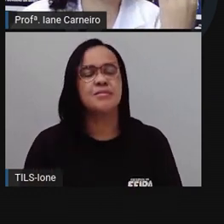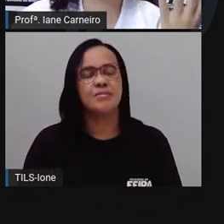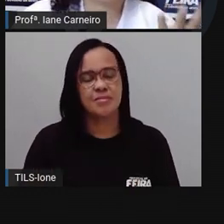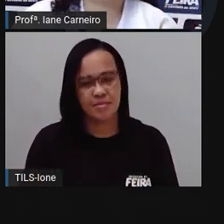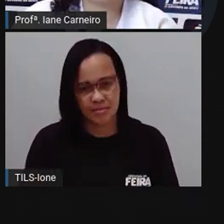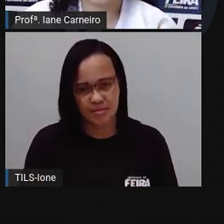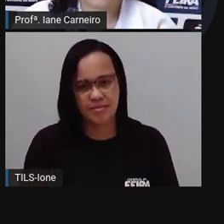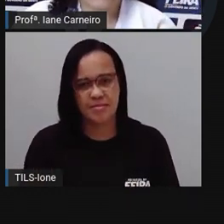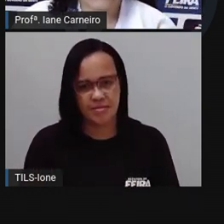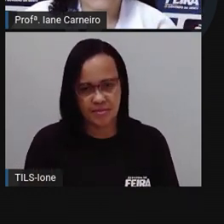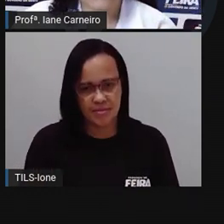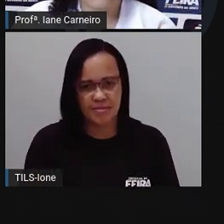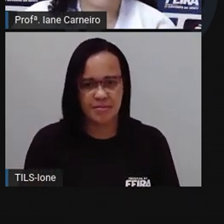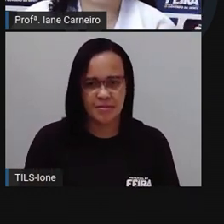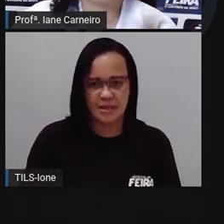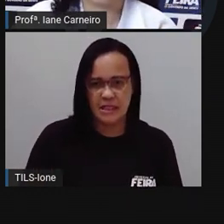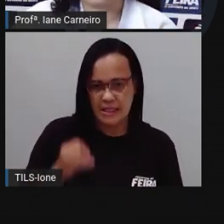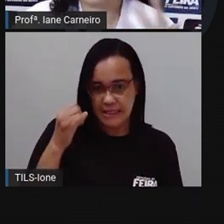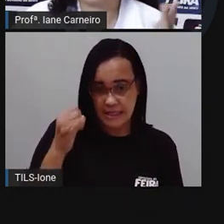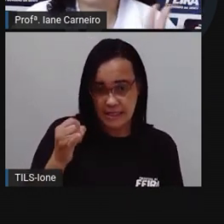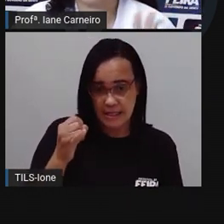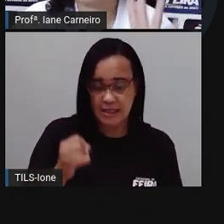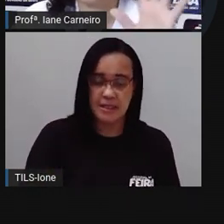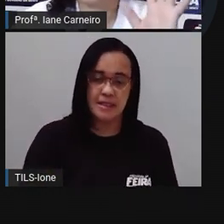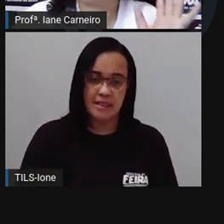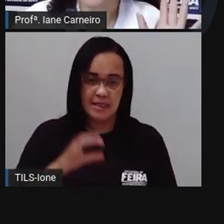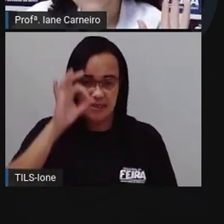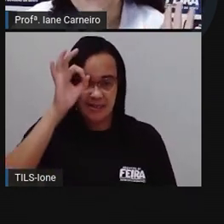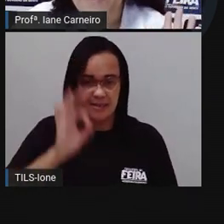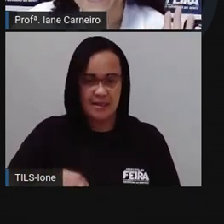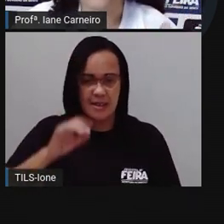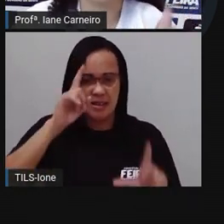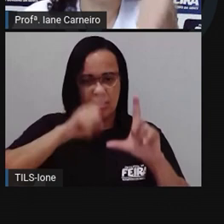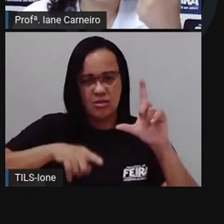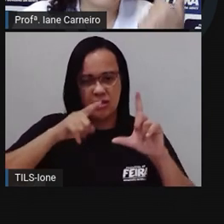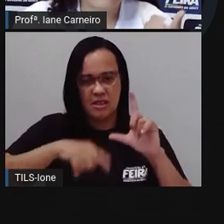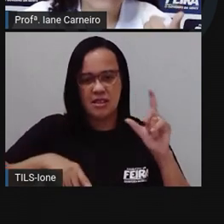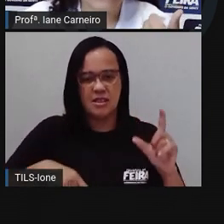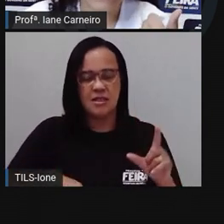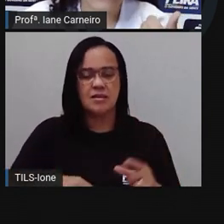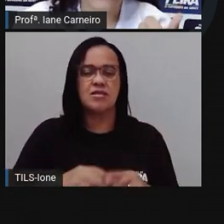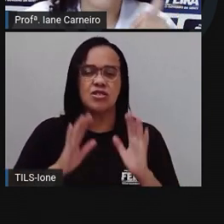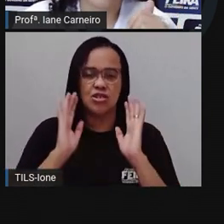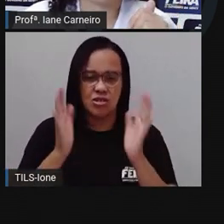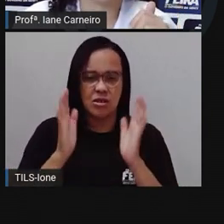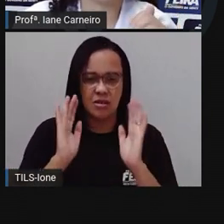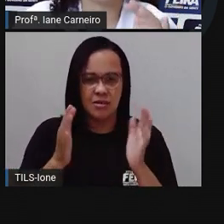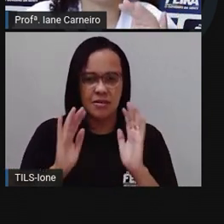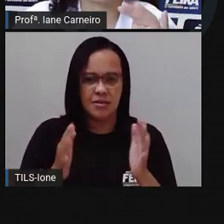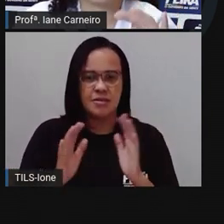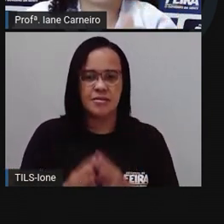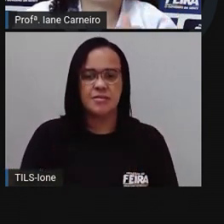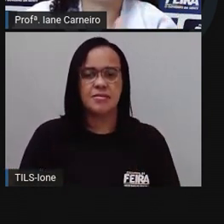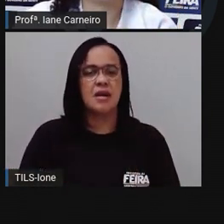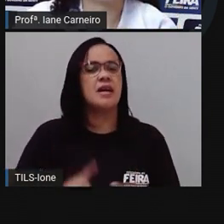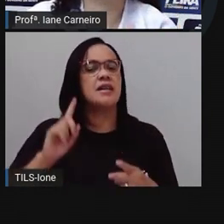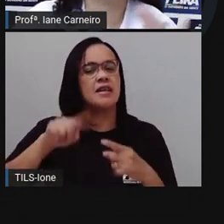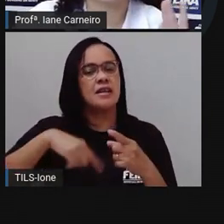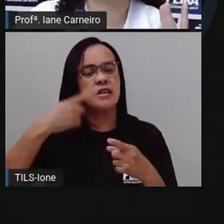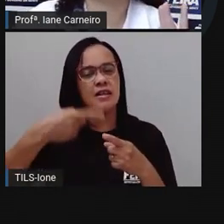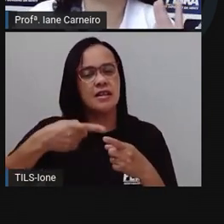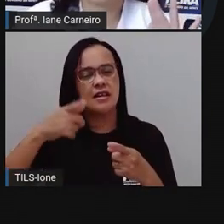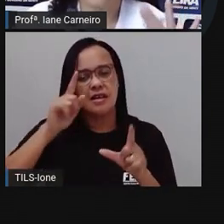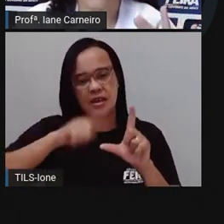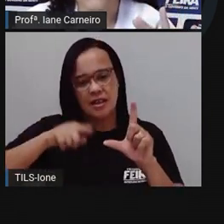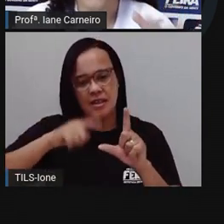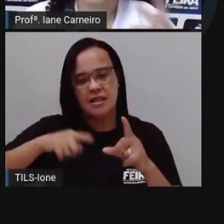se você acertou a letra, né? Uma letra, você fala uma letra do alfabeto. Se você acertou, a Pró vai colocar a letra aqui no